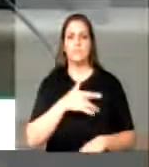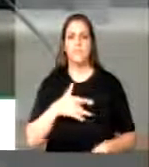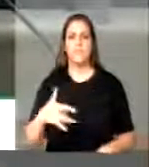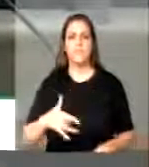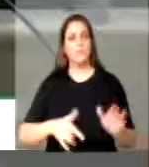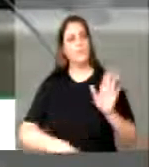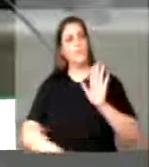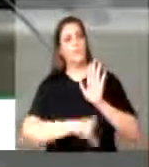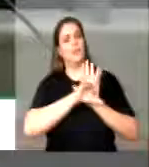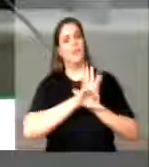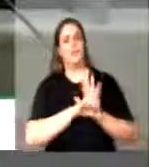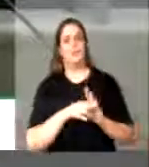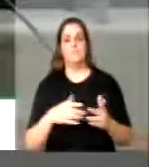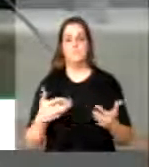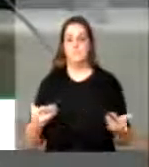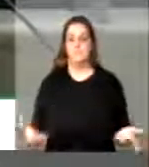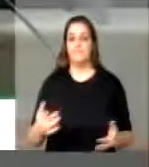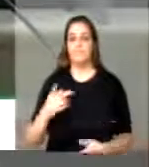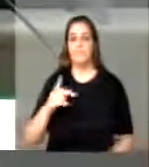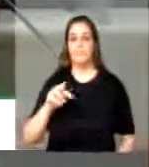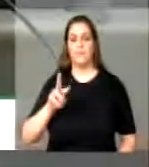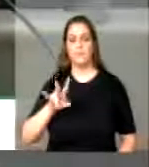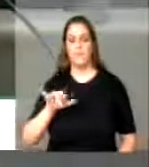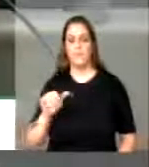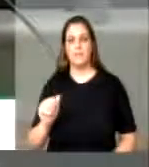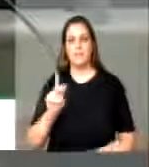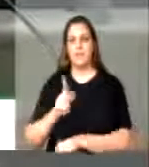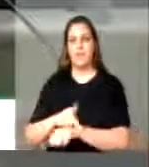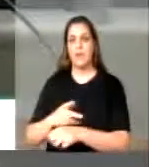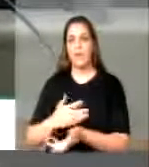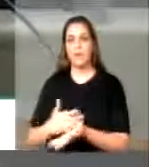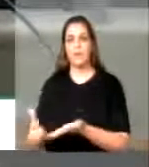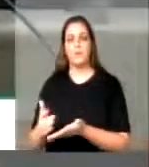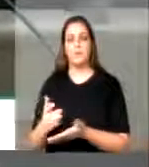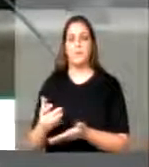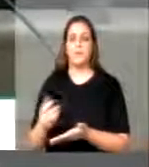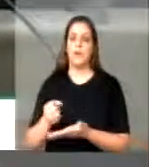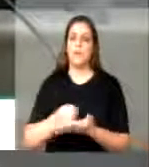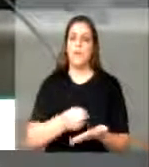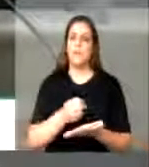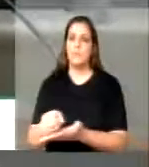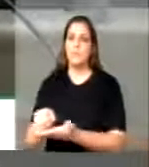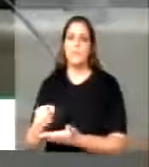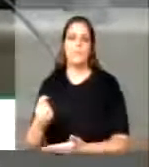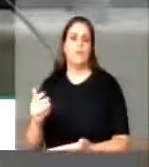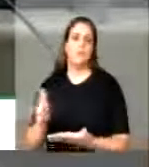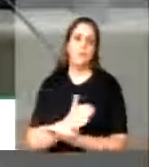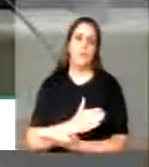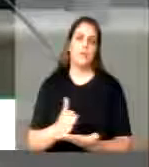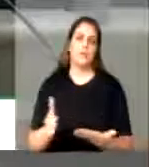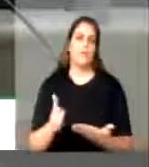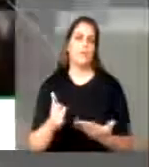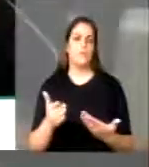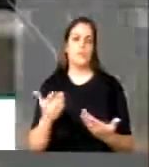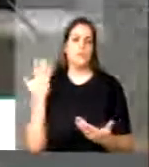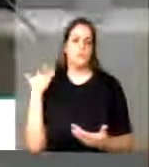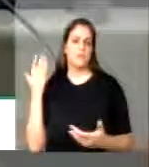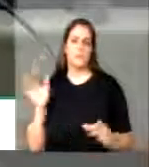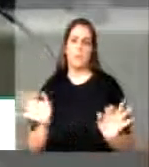passou a atender grandes populações até então excluídas, inclusive nas zonas rurais.